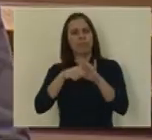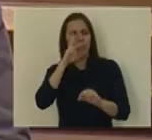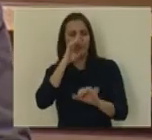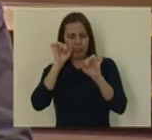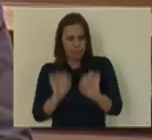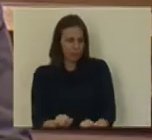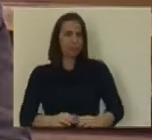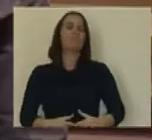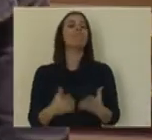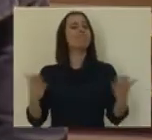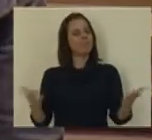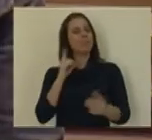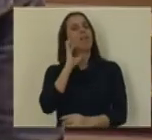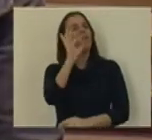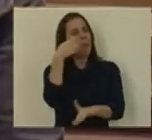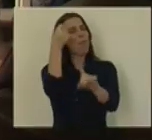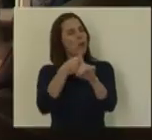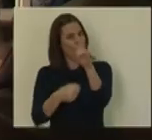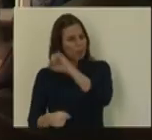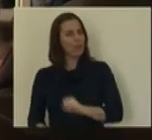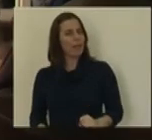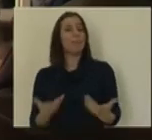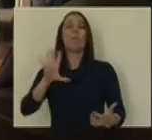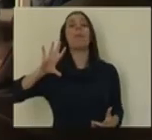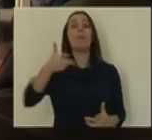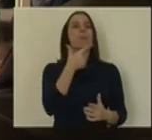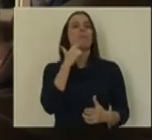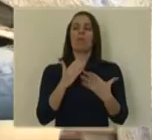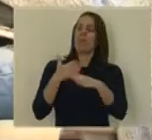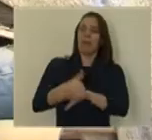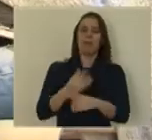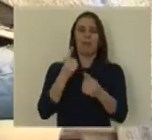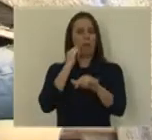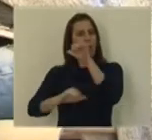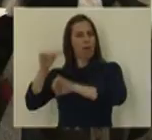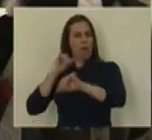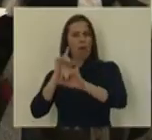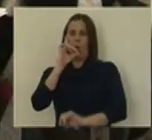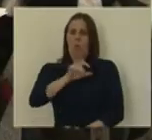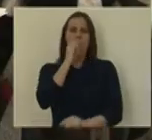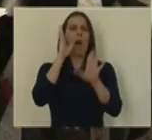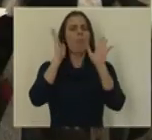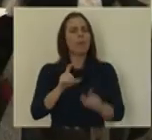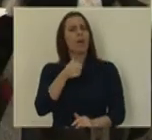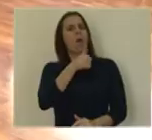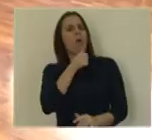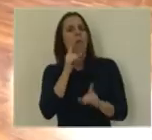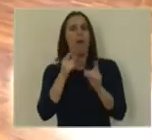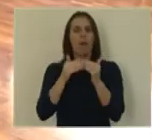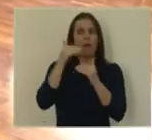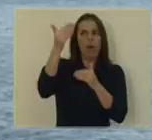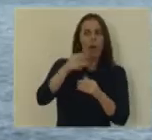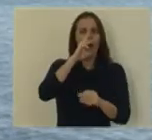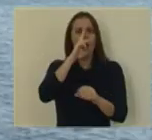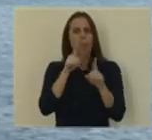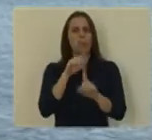hidrocarbonetos. Vale a pena lutar. O país não pode agir em contraciclo e procurar sustentar-se na dependência